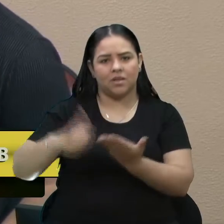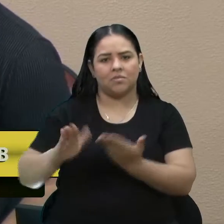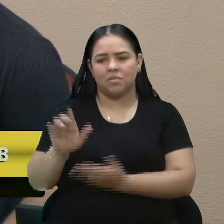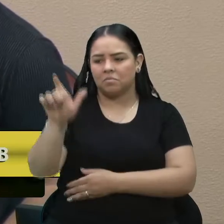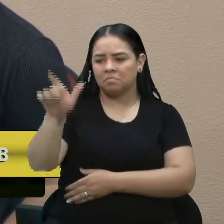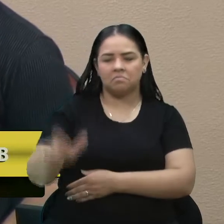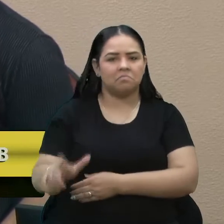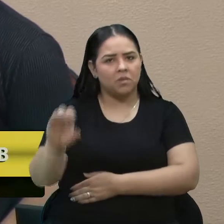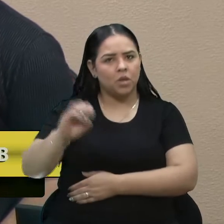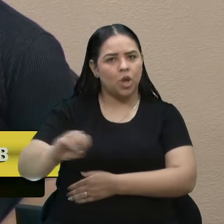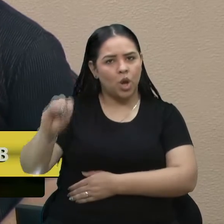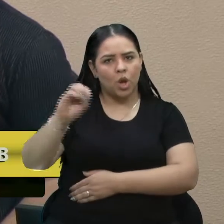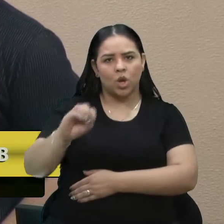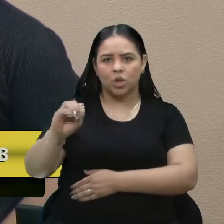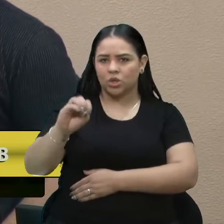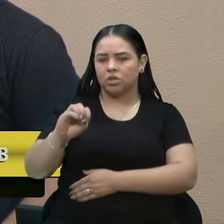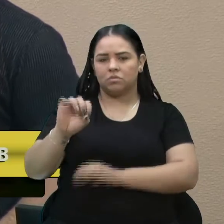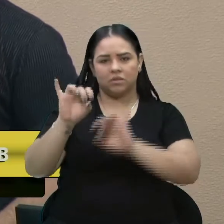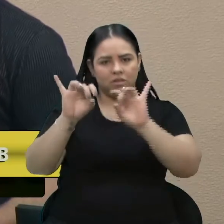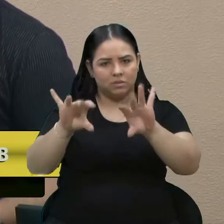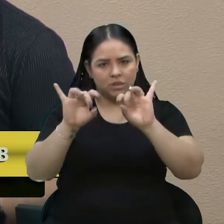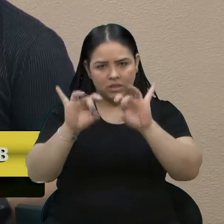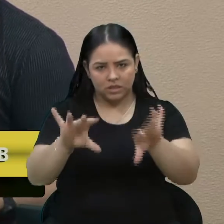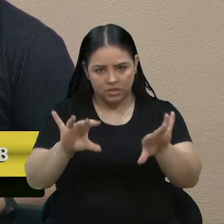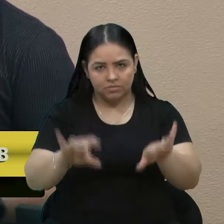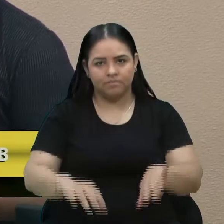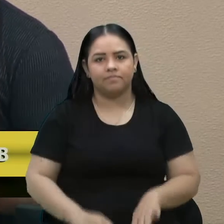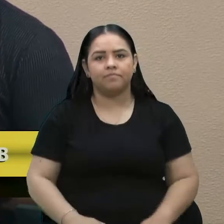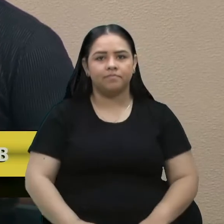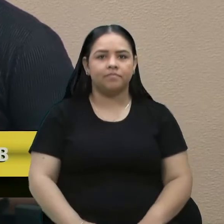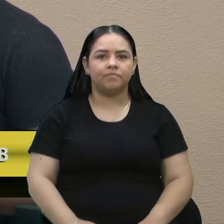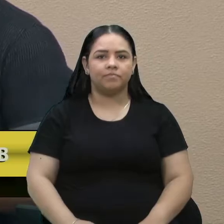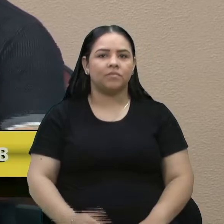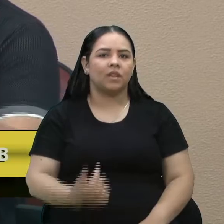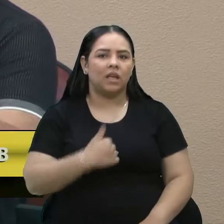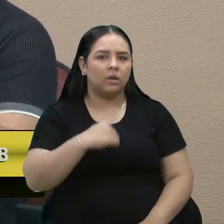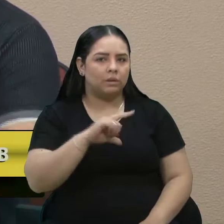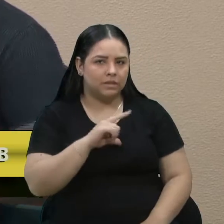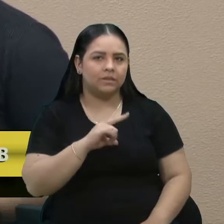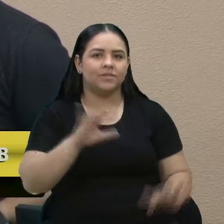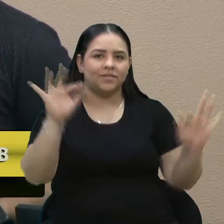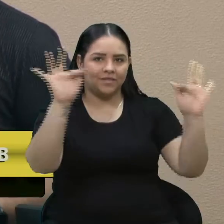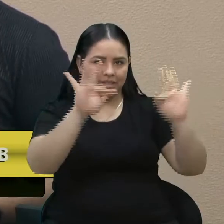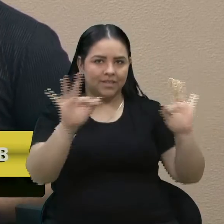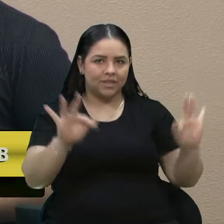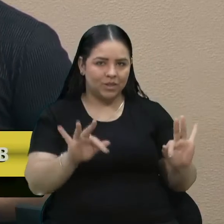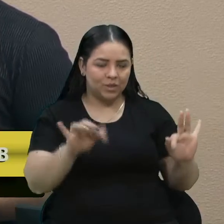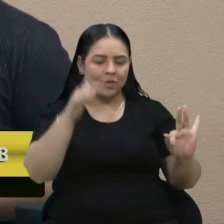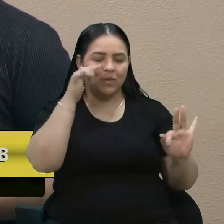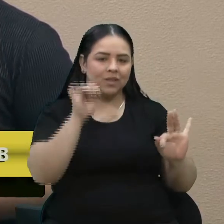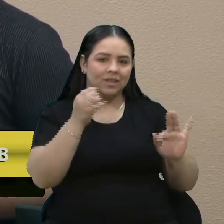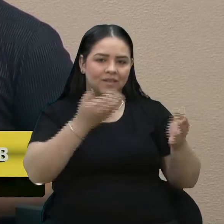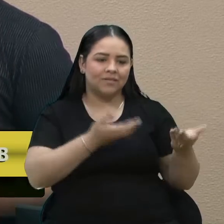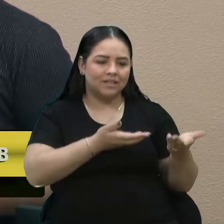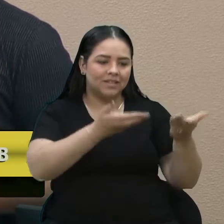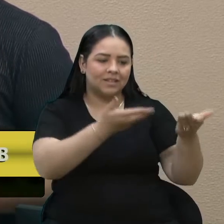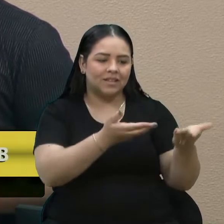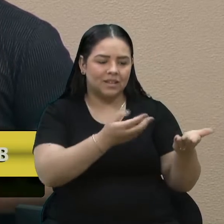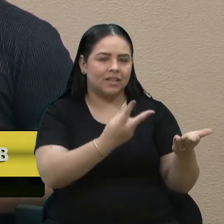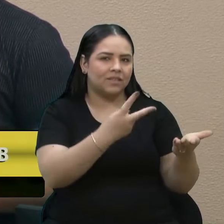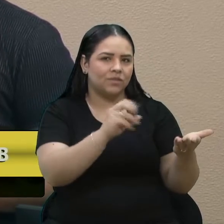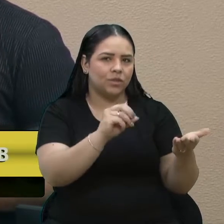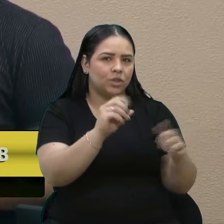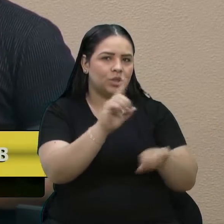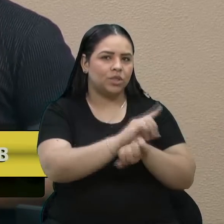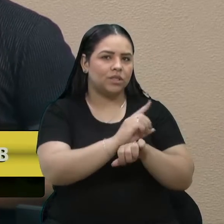cara diferenciado. Tive, entre aspas, a alegria de ir lá visitar ele há uns 20 dias